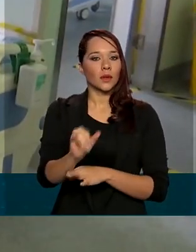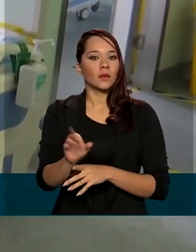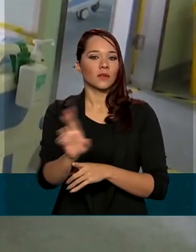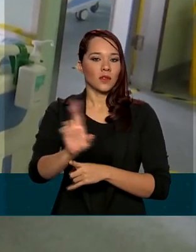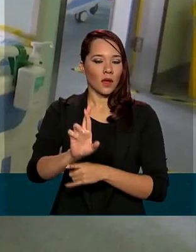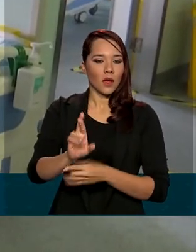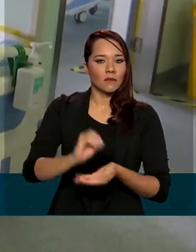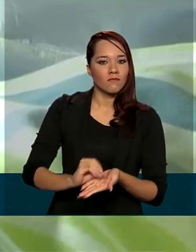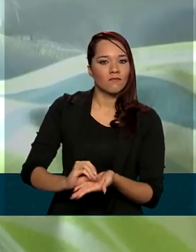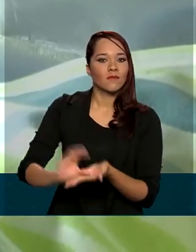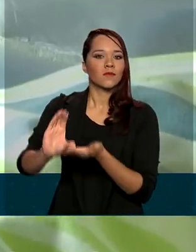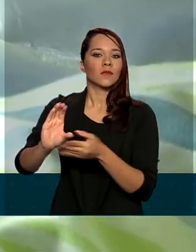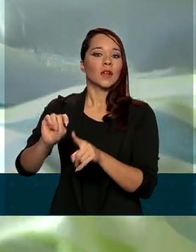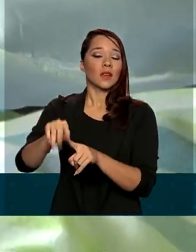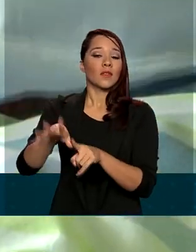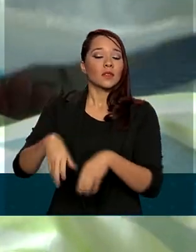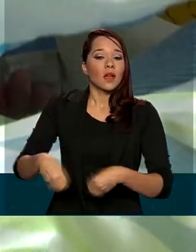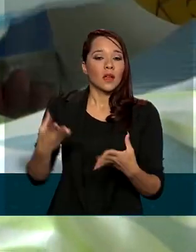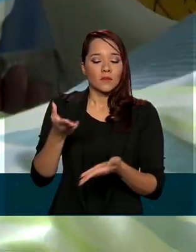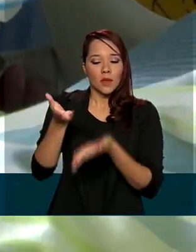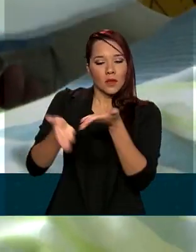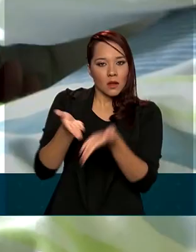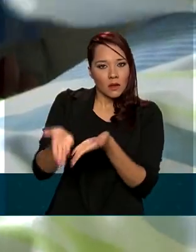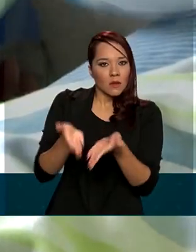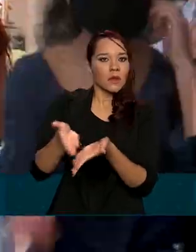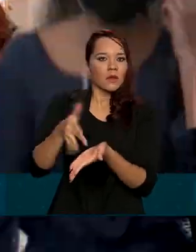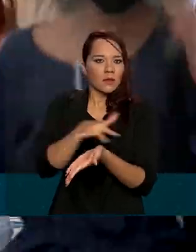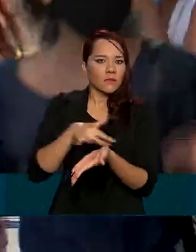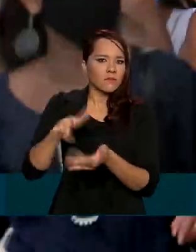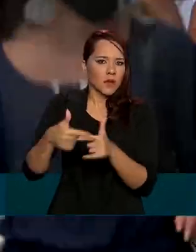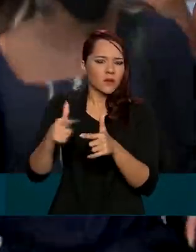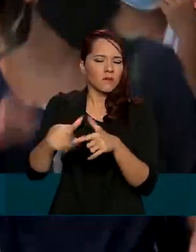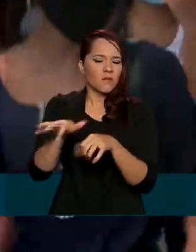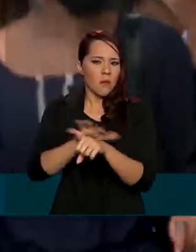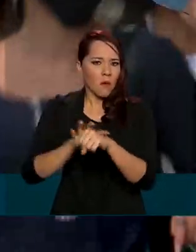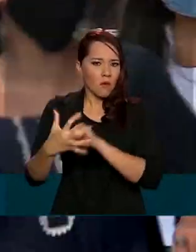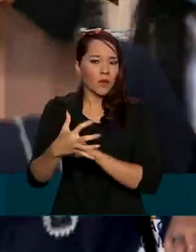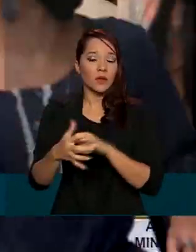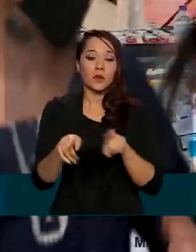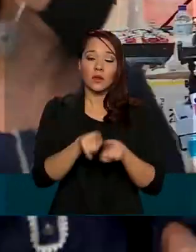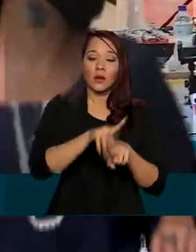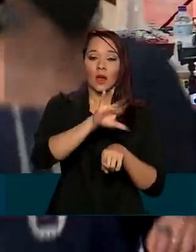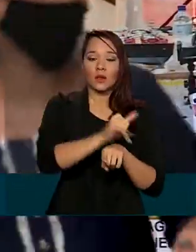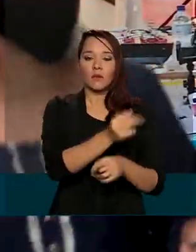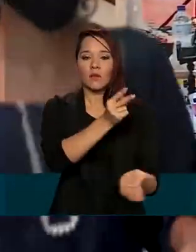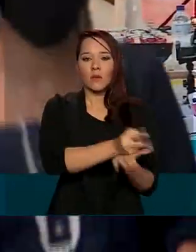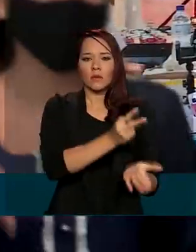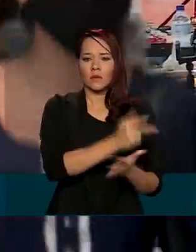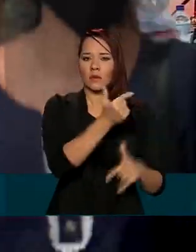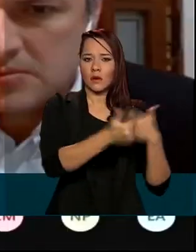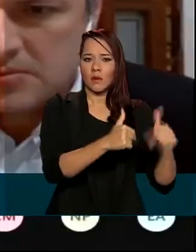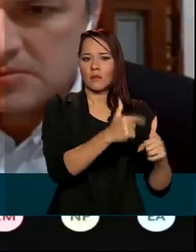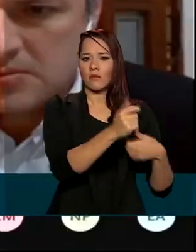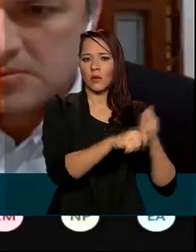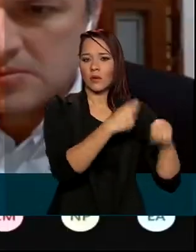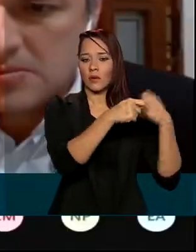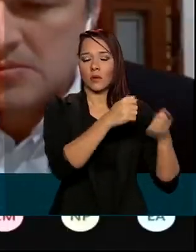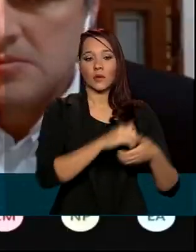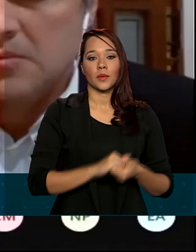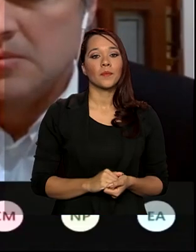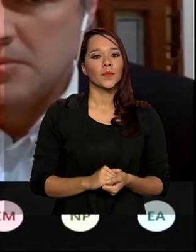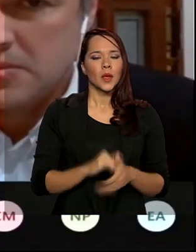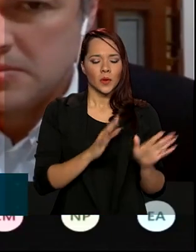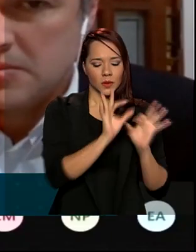recursos que devem ser gastos no tratamento da Covid-19 e em ações para manter a atividade econômica. Quando